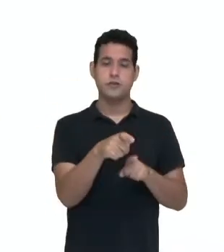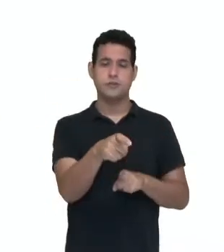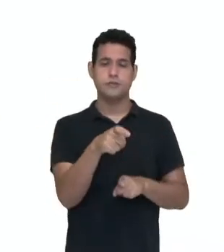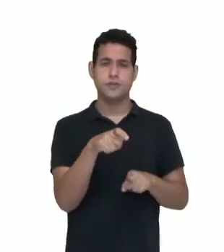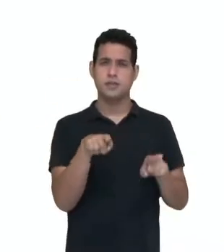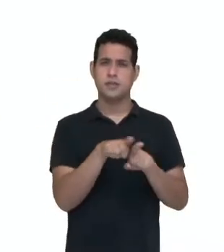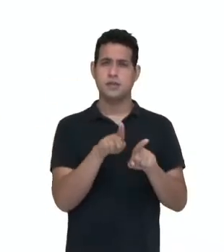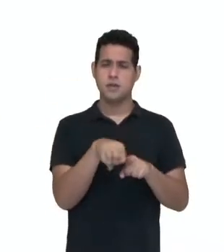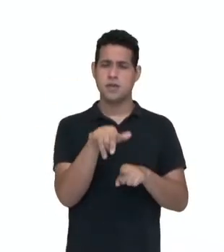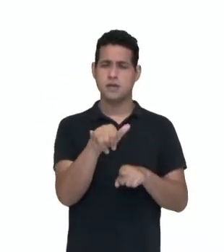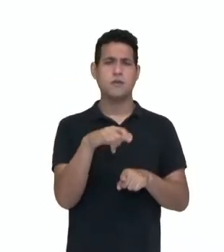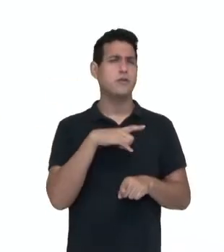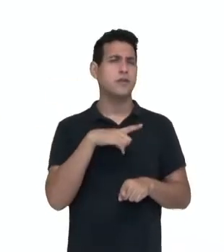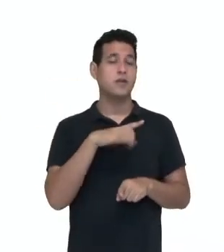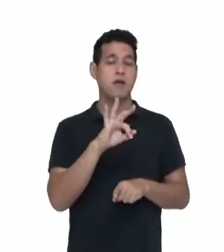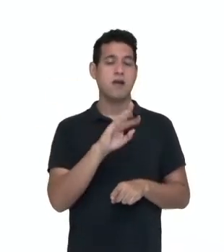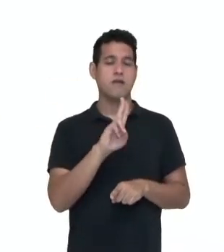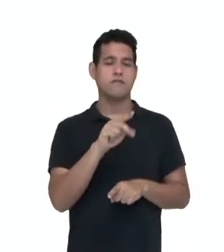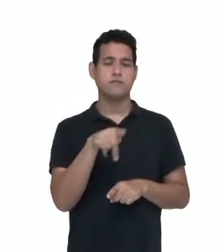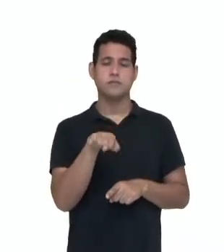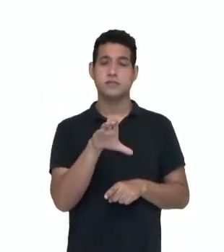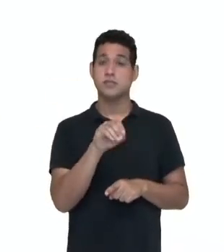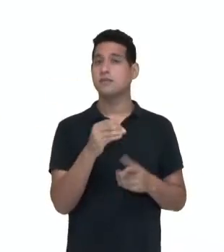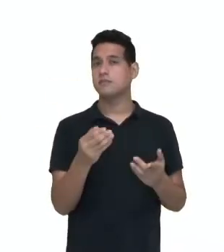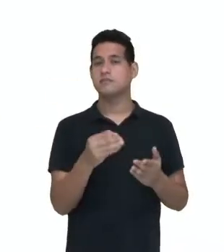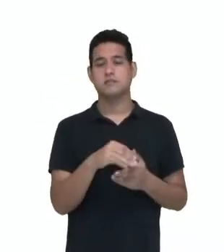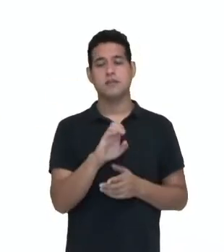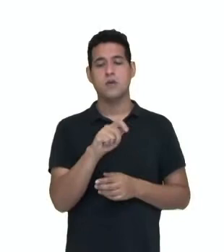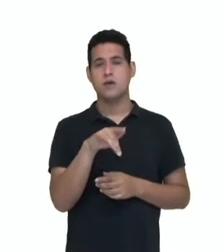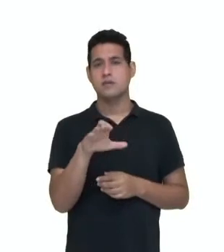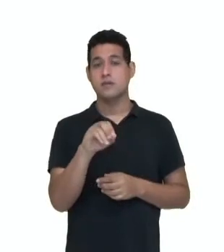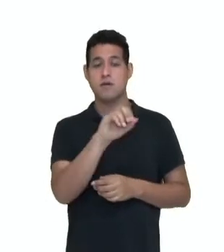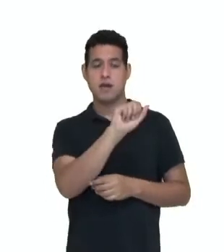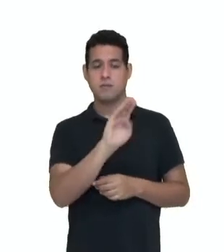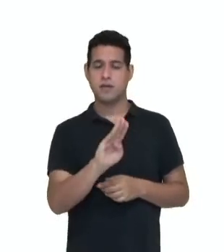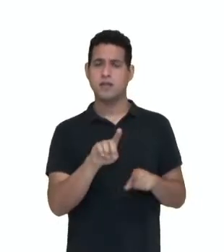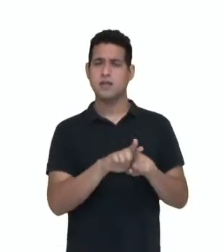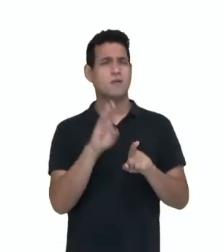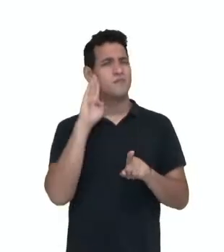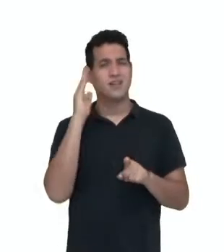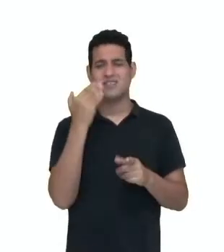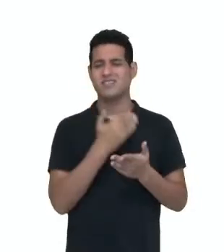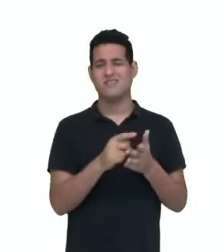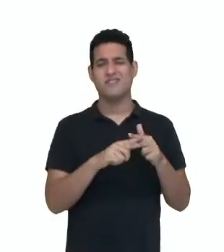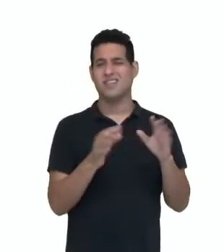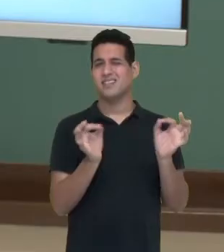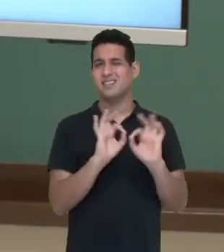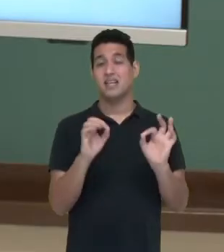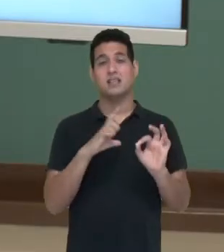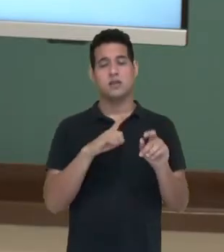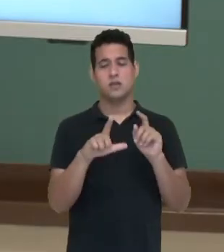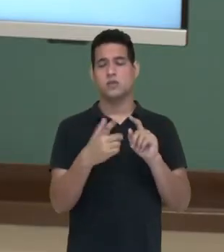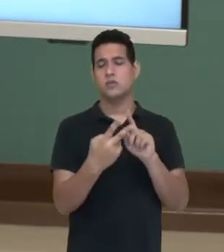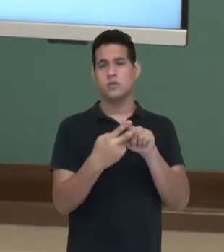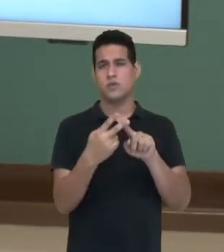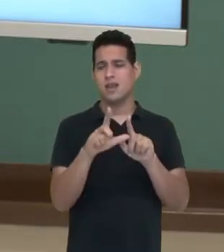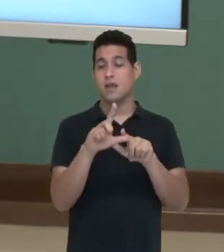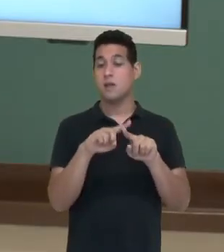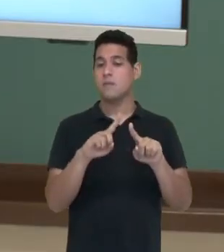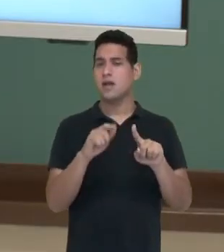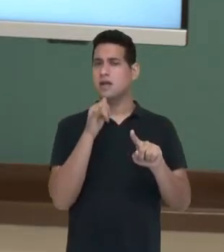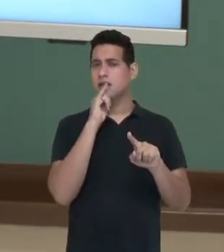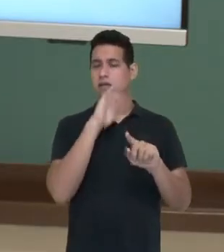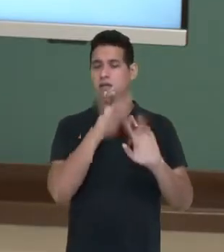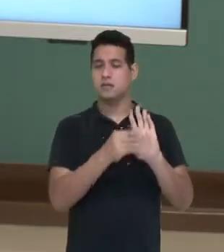y e eu tenho uma função, uma equação com a e b. A princípio, eu não resolvo nada, porque tem duas letras, né? Mas, se eu